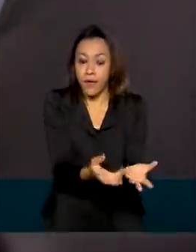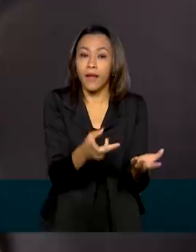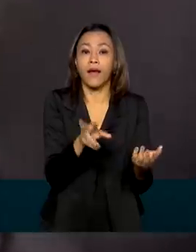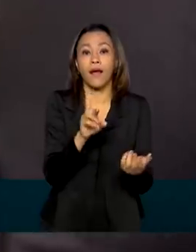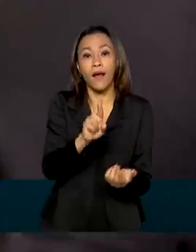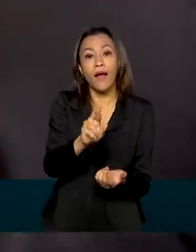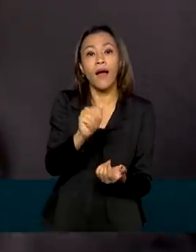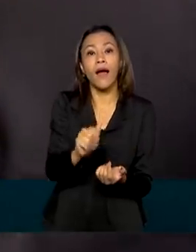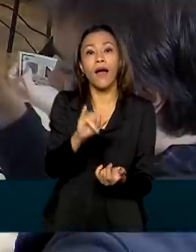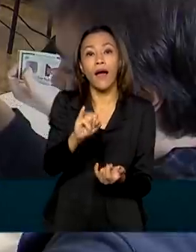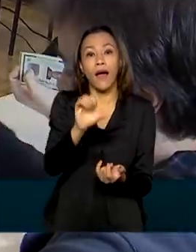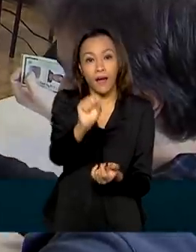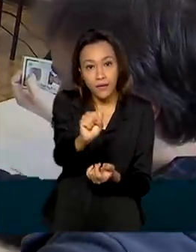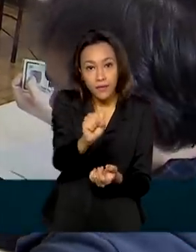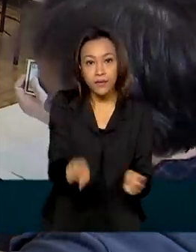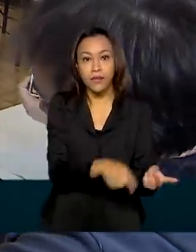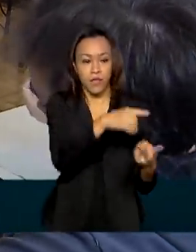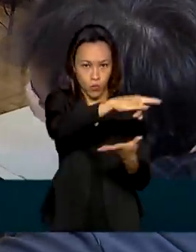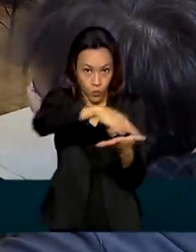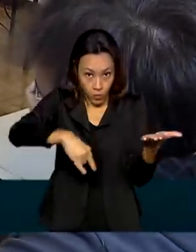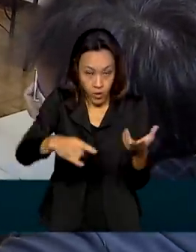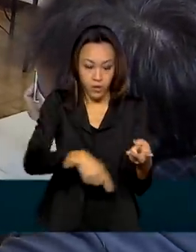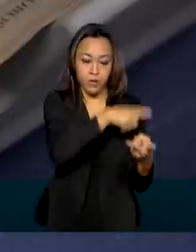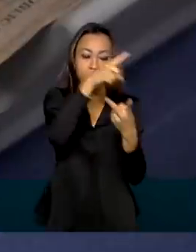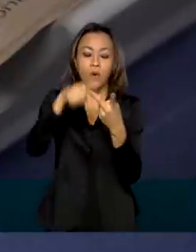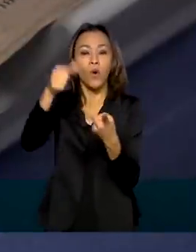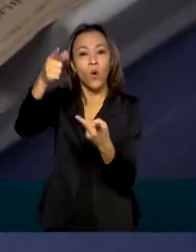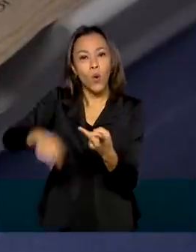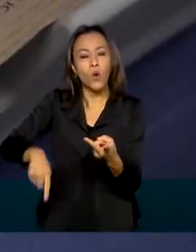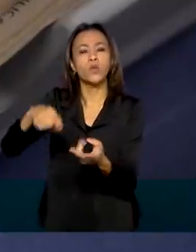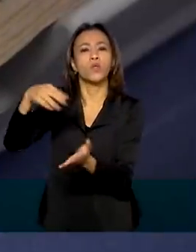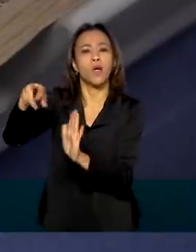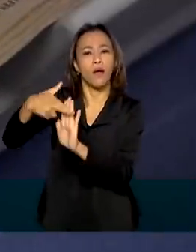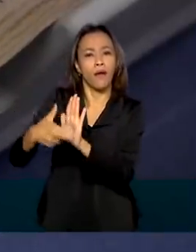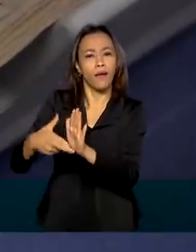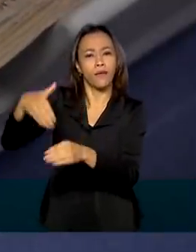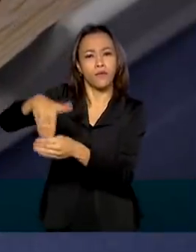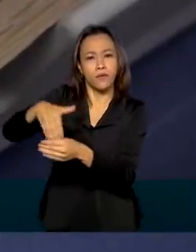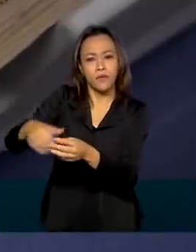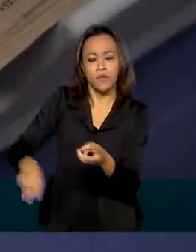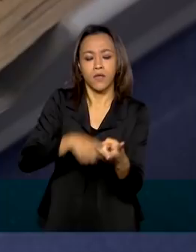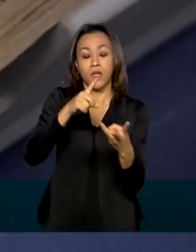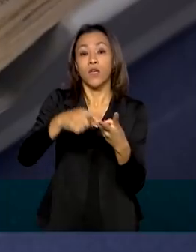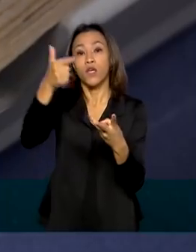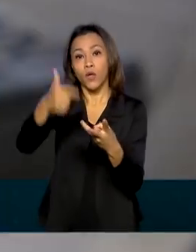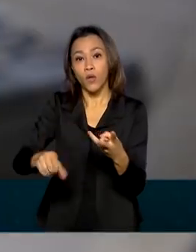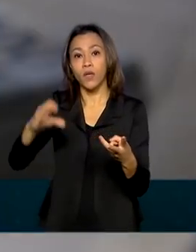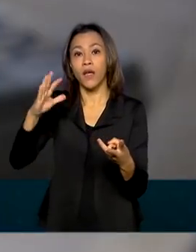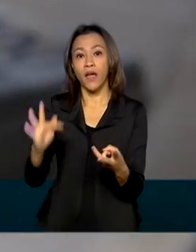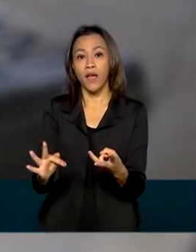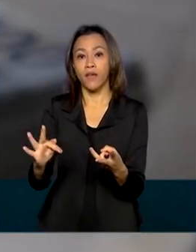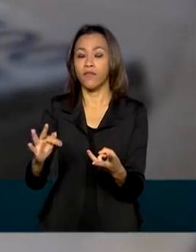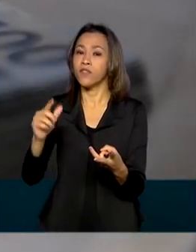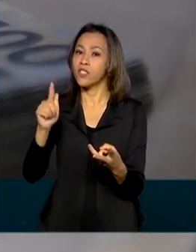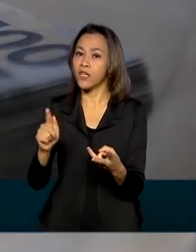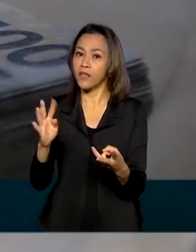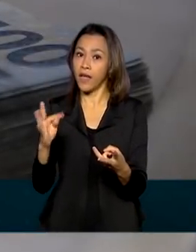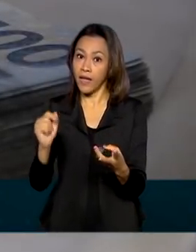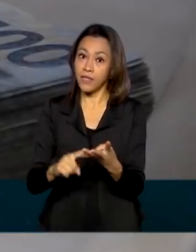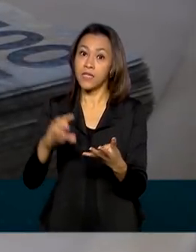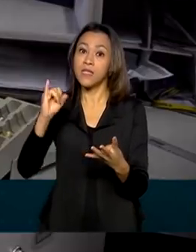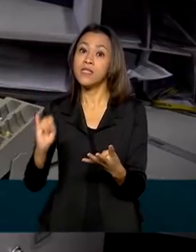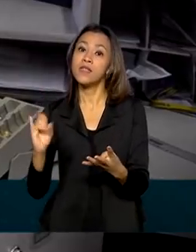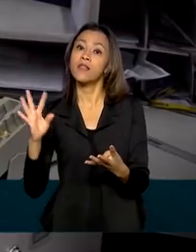Sociais, a RAIS, além da quitação das obrigações eleitorais e da regularidade com o FGTS e o ITR, Imposto